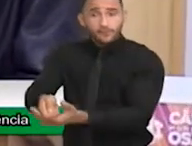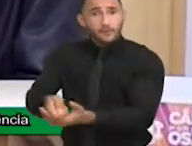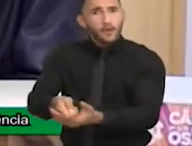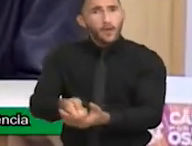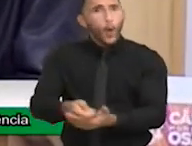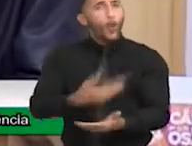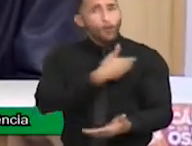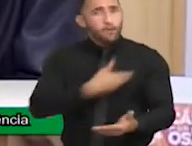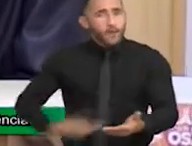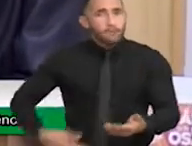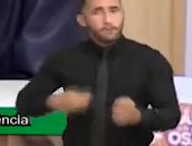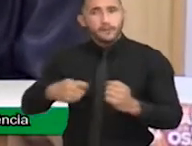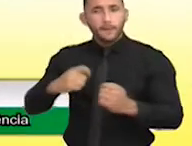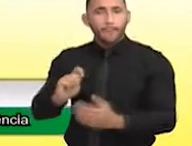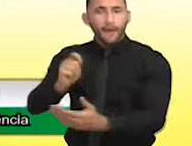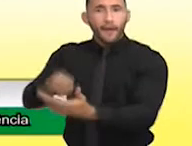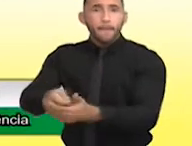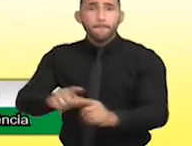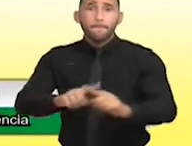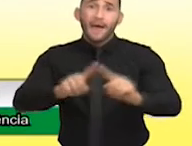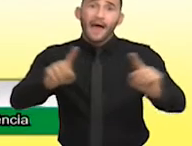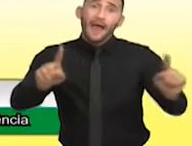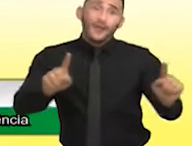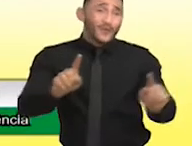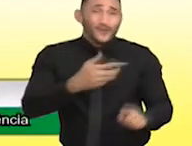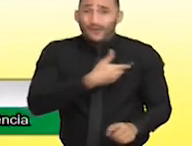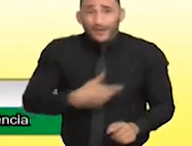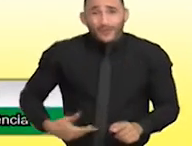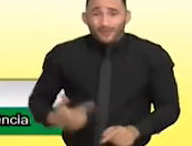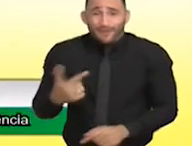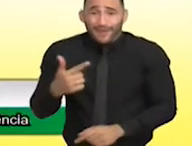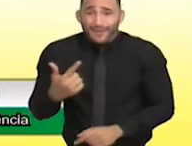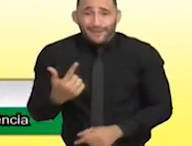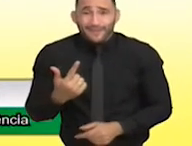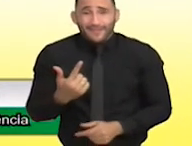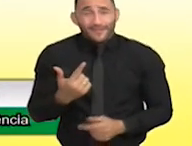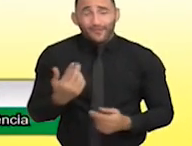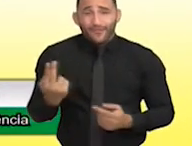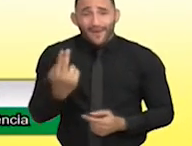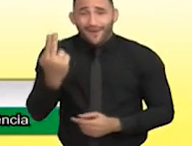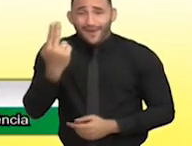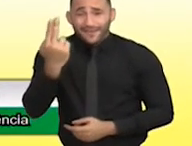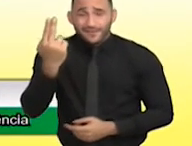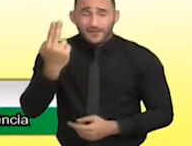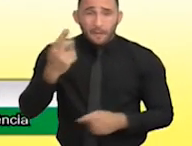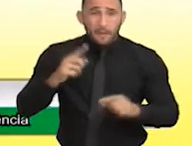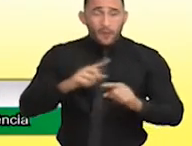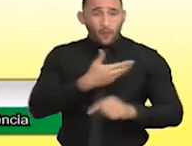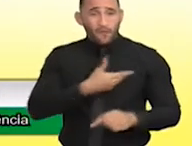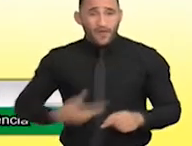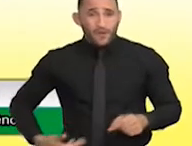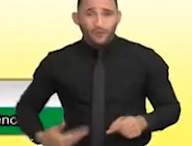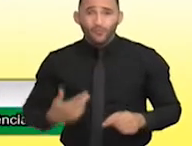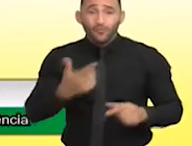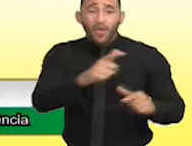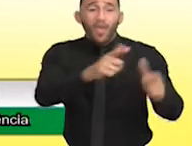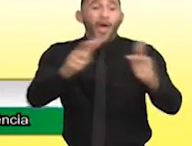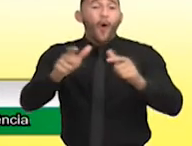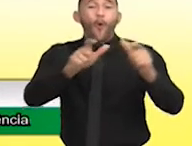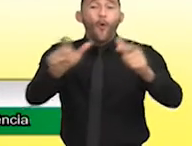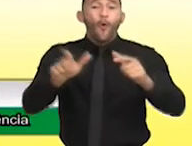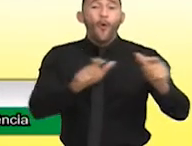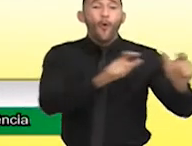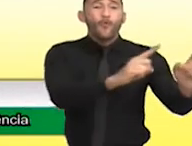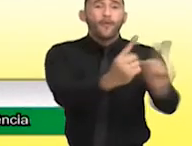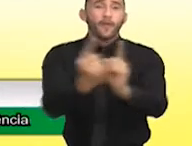deve cobrir isso. Ah, mas o poder público não tem como, o poder público não tem espaço, o poder público não tem onde atender, então o poder público